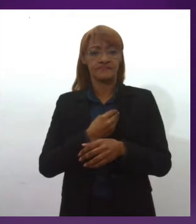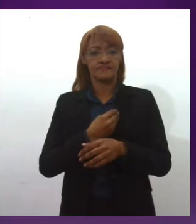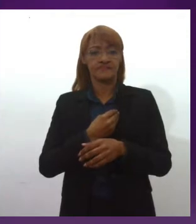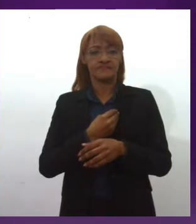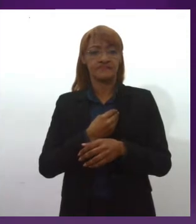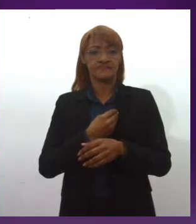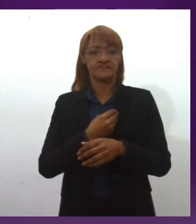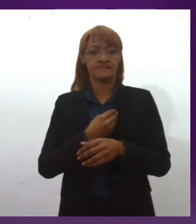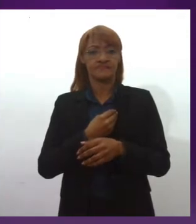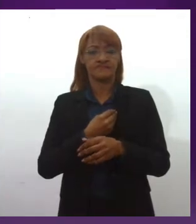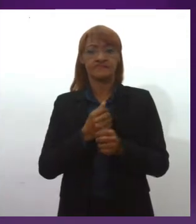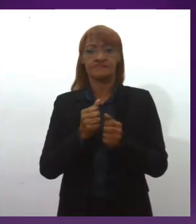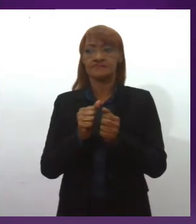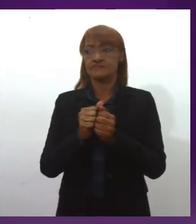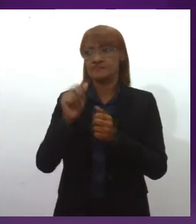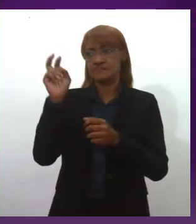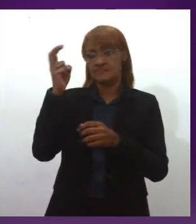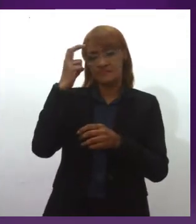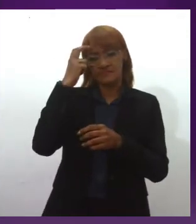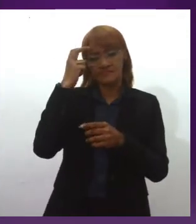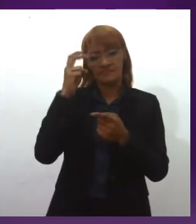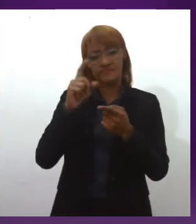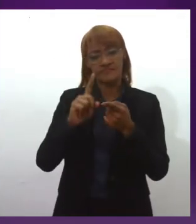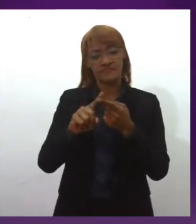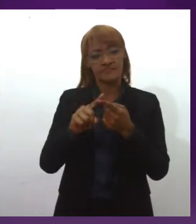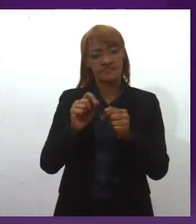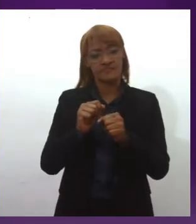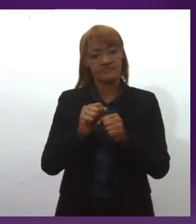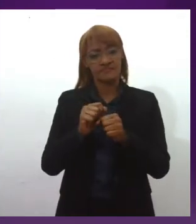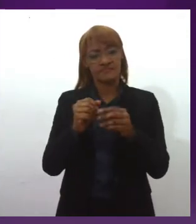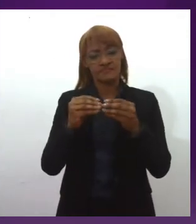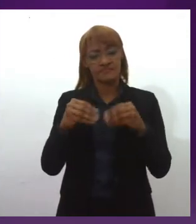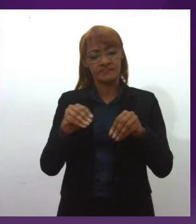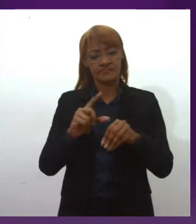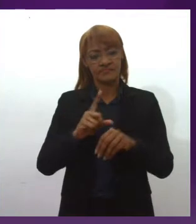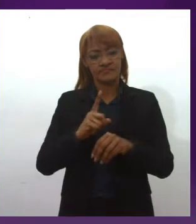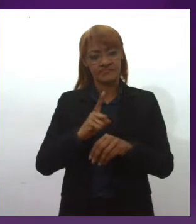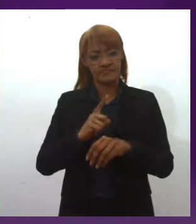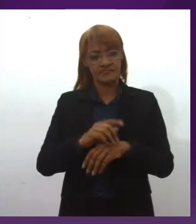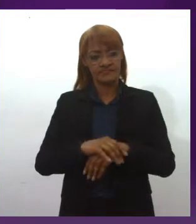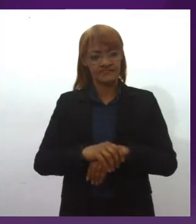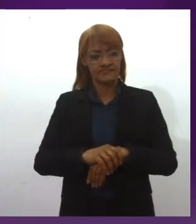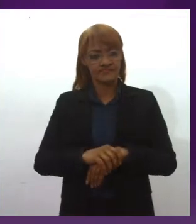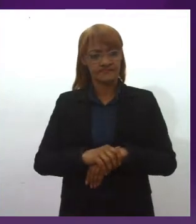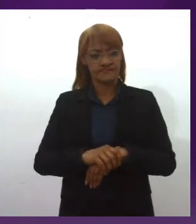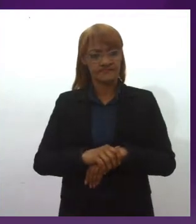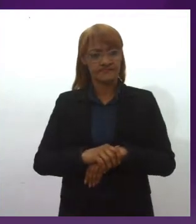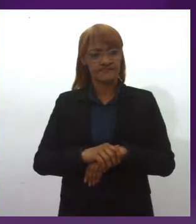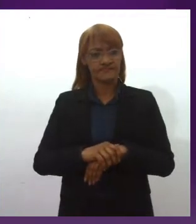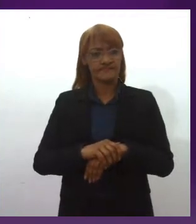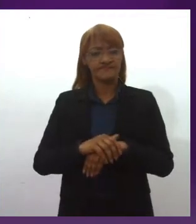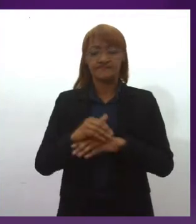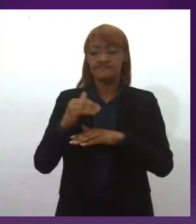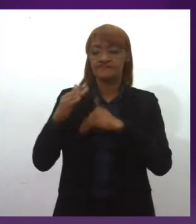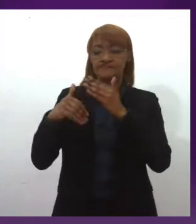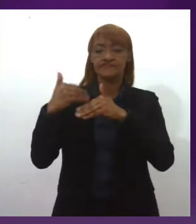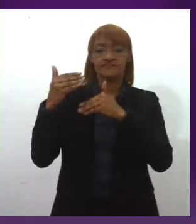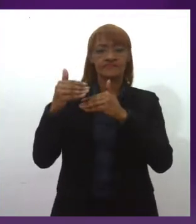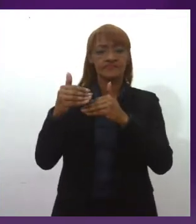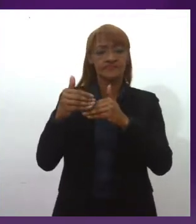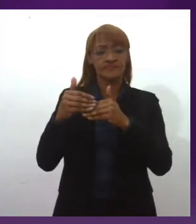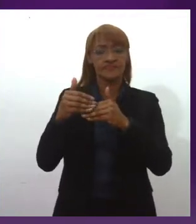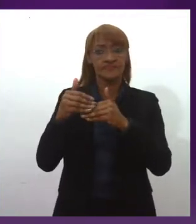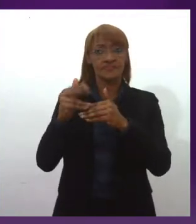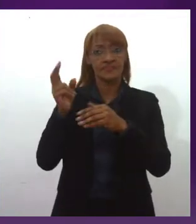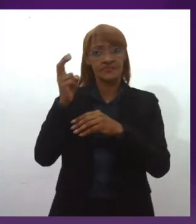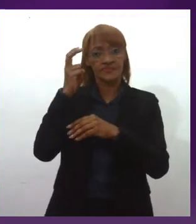A cultura também é prejudicada pelo pensamento retrógrado. Enquanto o resto do país avança em relação às vanguardas culturais,